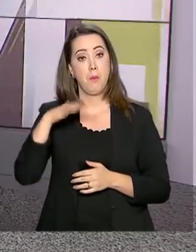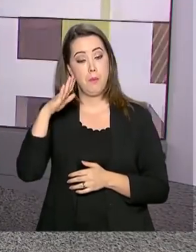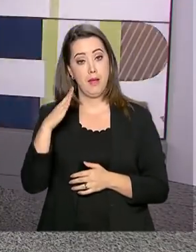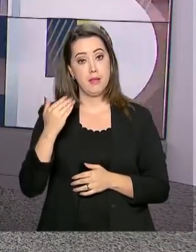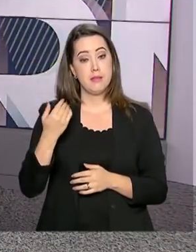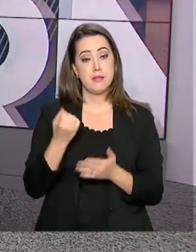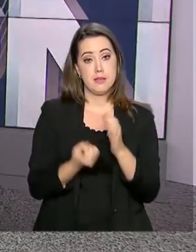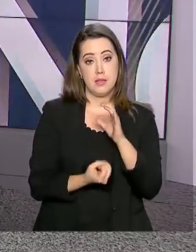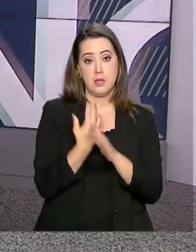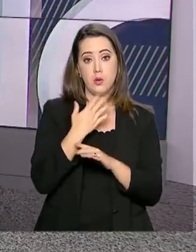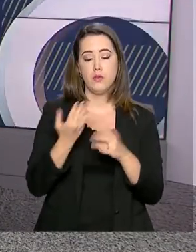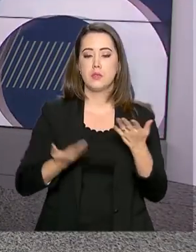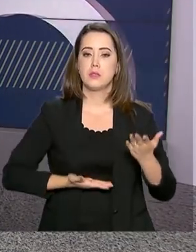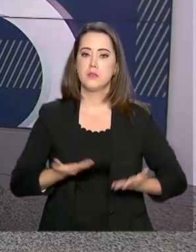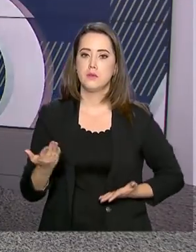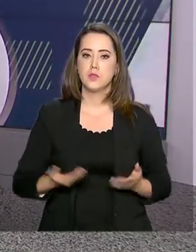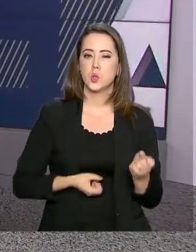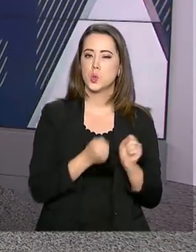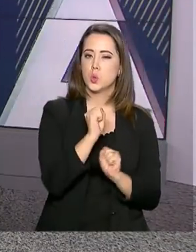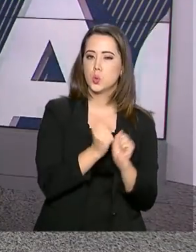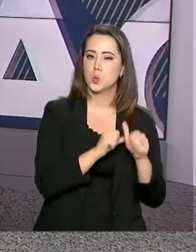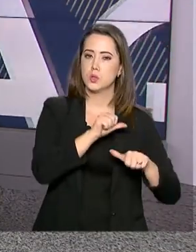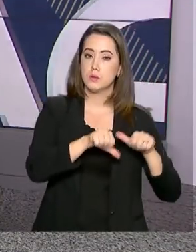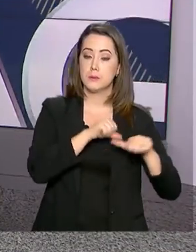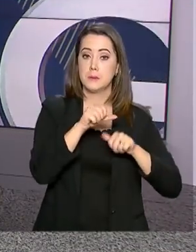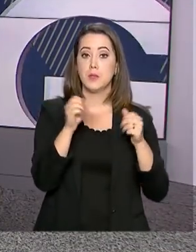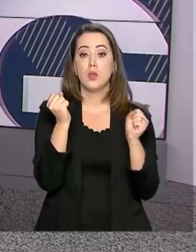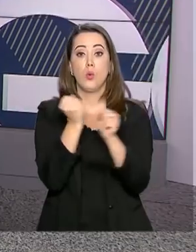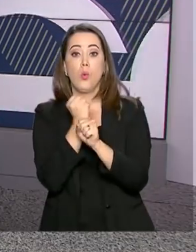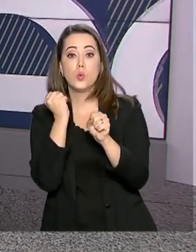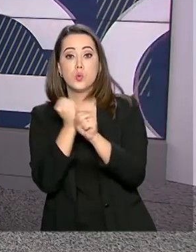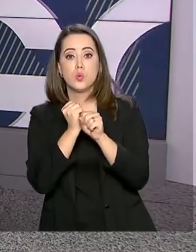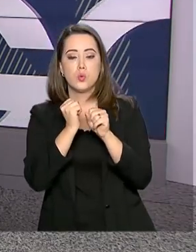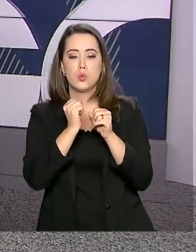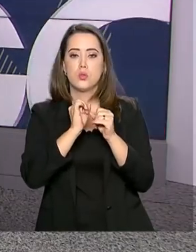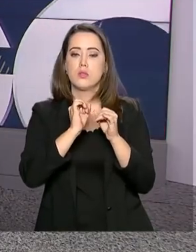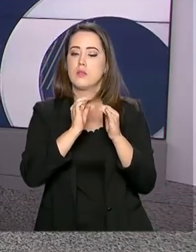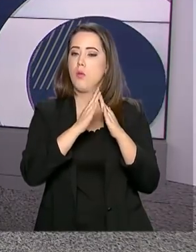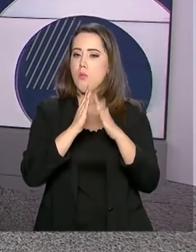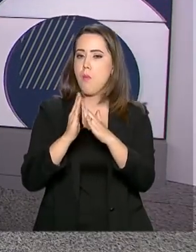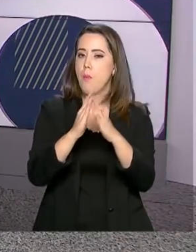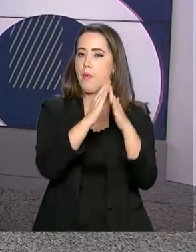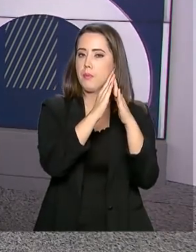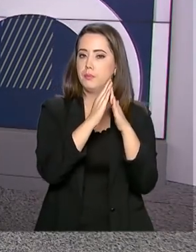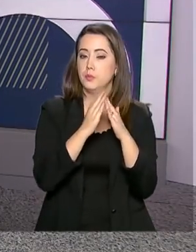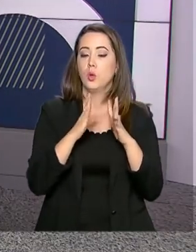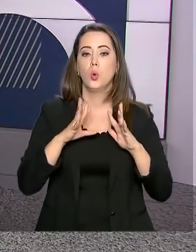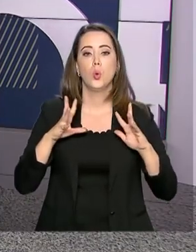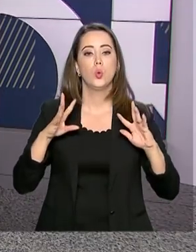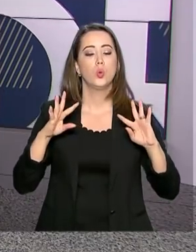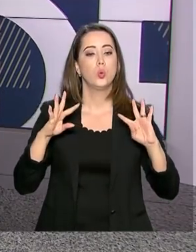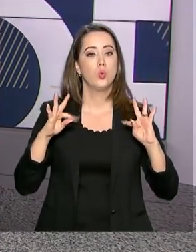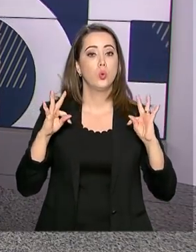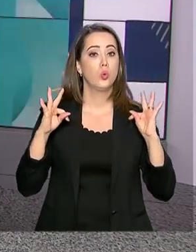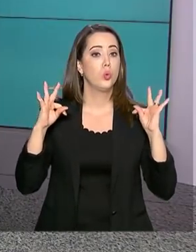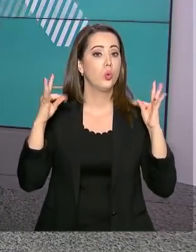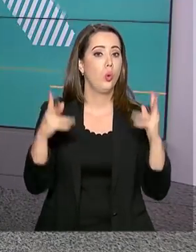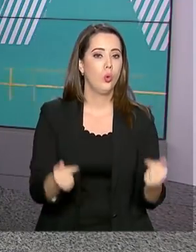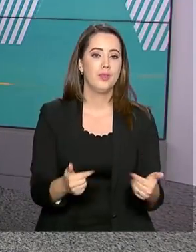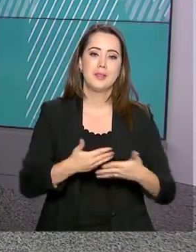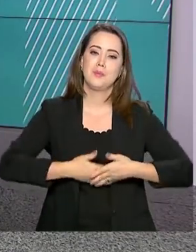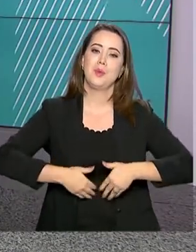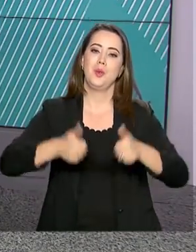indústria de transformação e construção civil. Todas as regiões também apresentaram melhora na geração de empregos. A